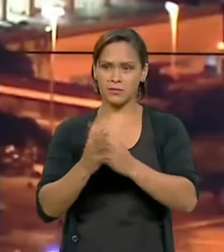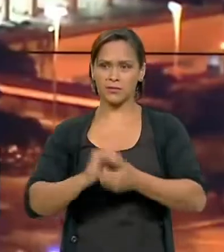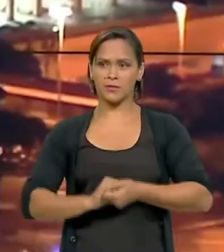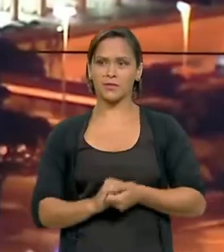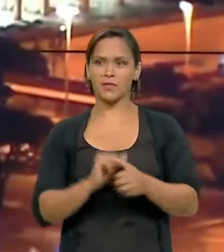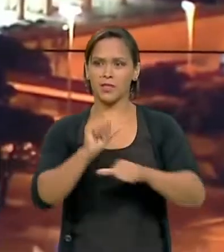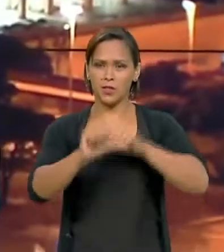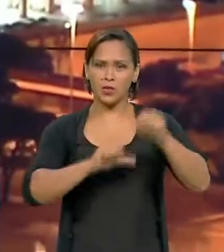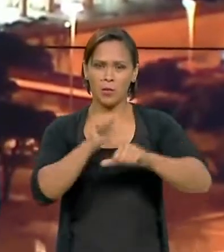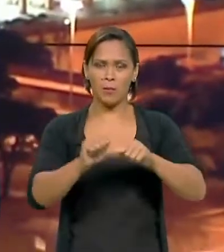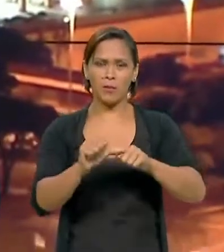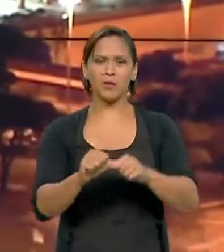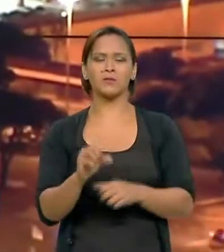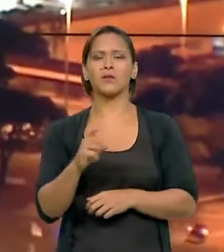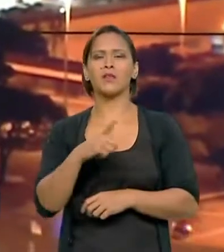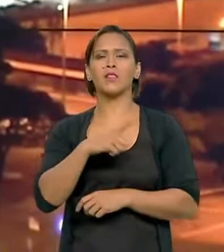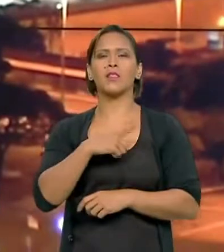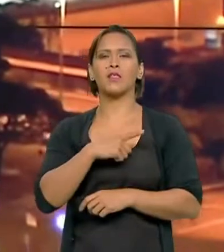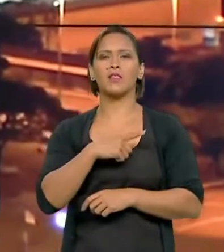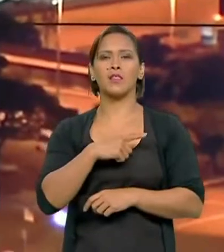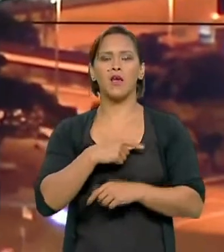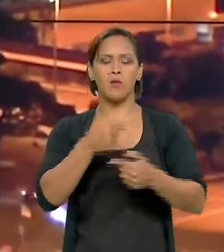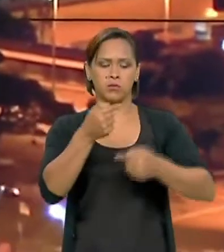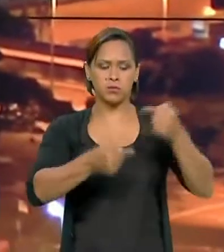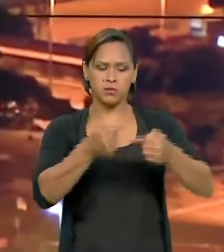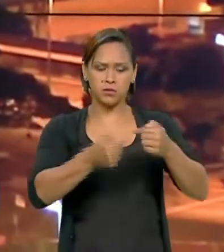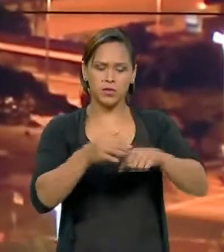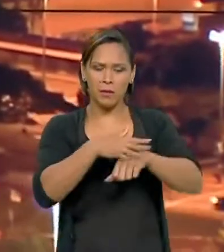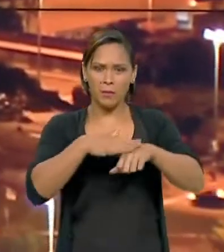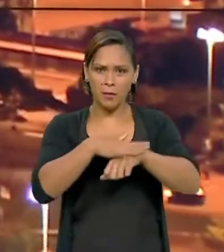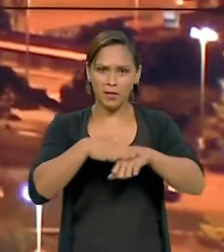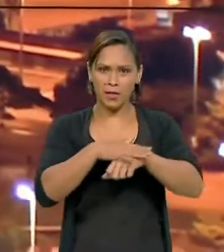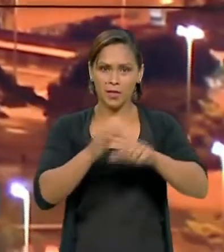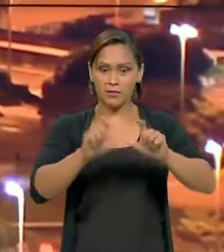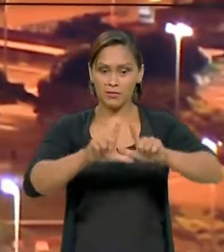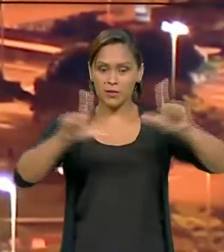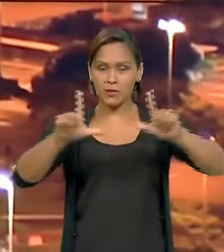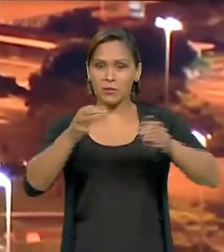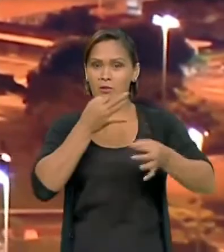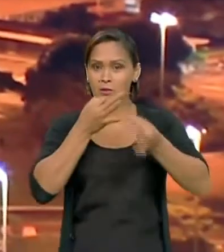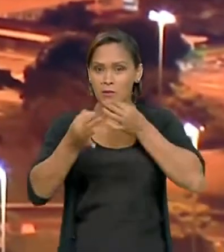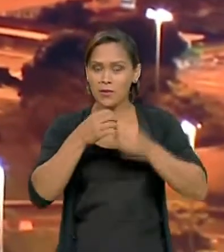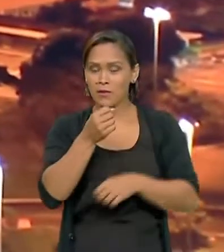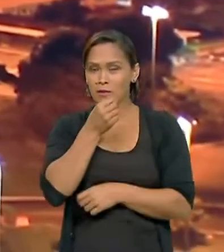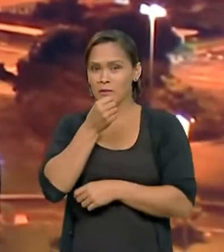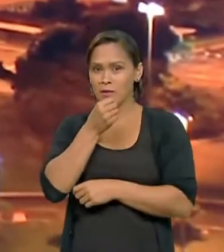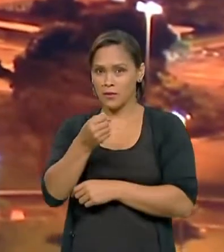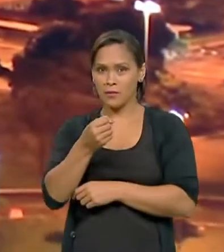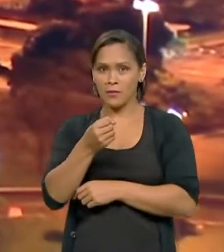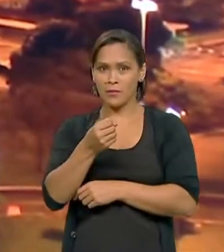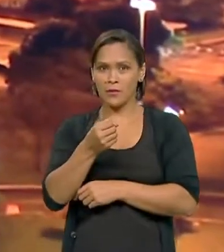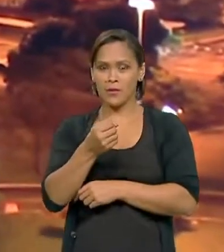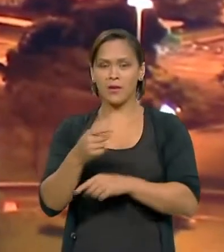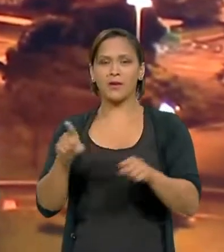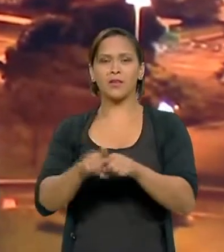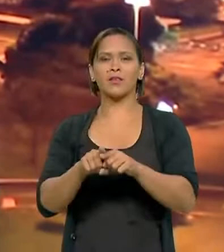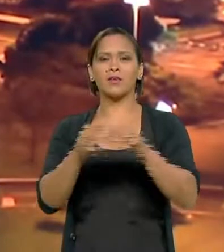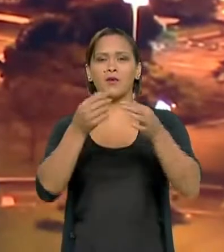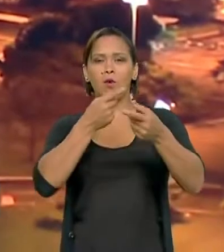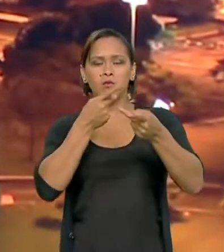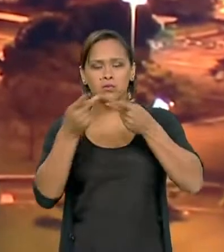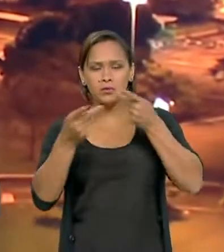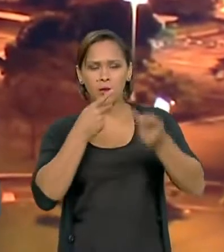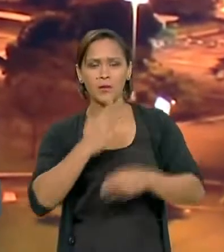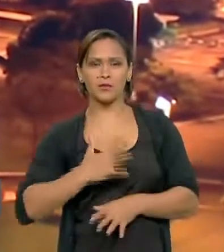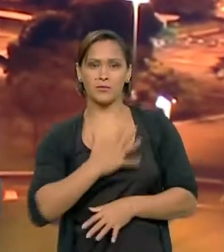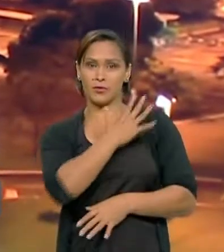no próximo bloco nós teremos o quadro Debatendo. Um momento de exposição de argumentos dos nossos convidados. E com os comentários do